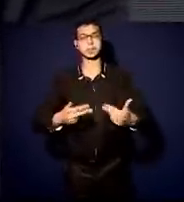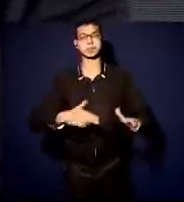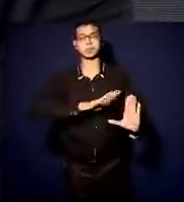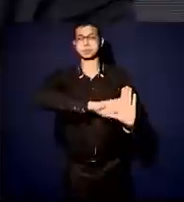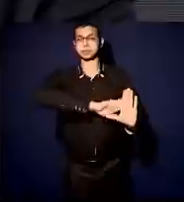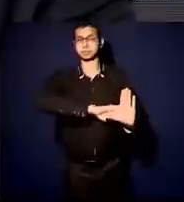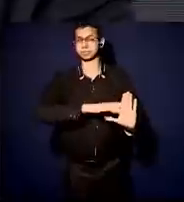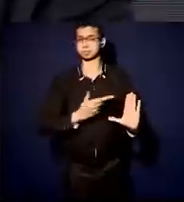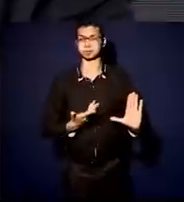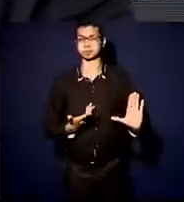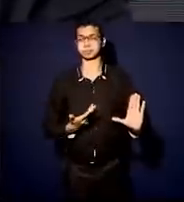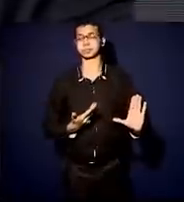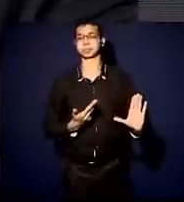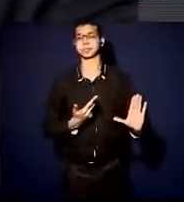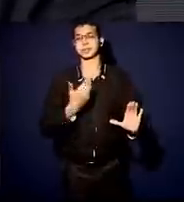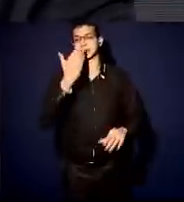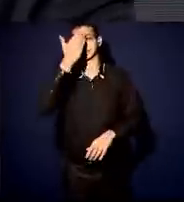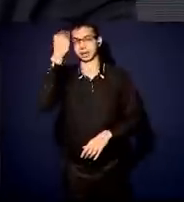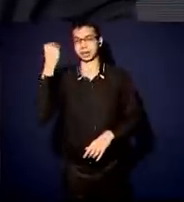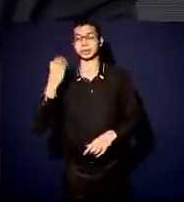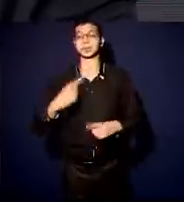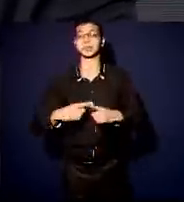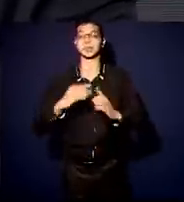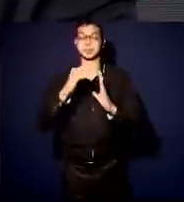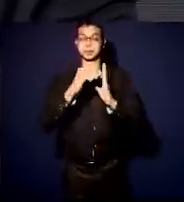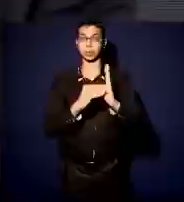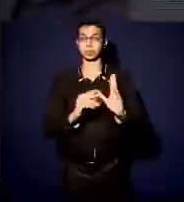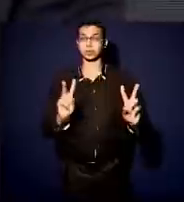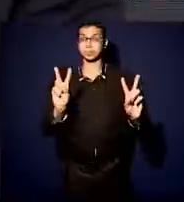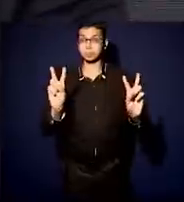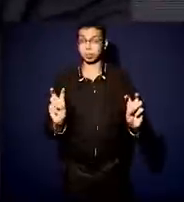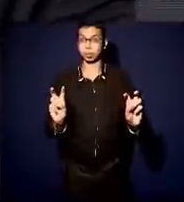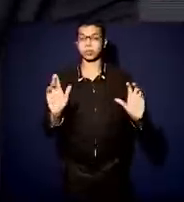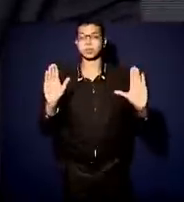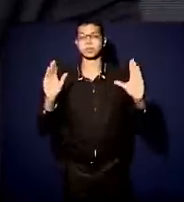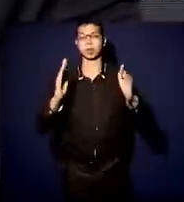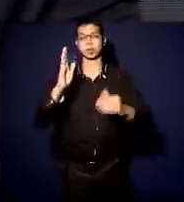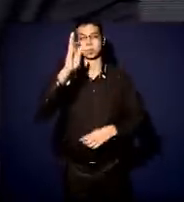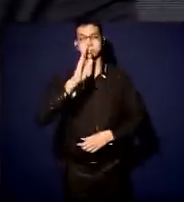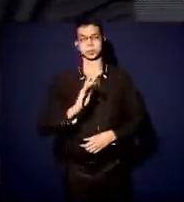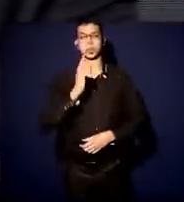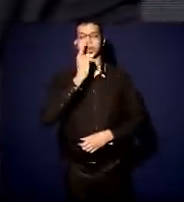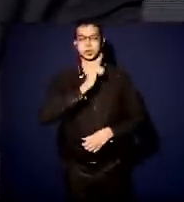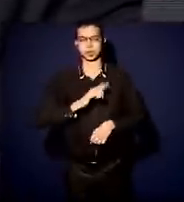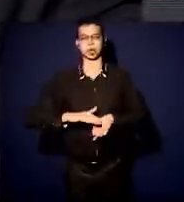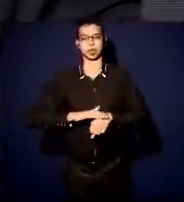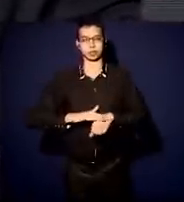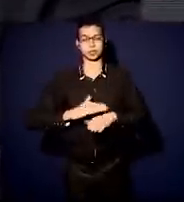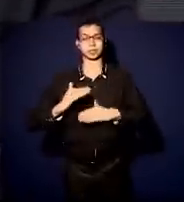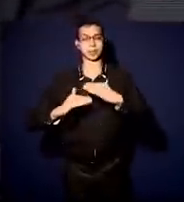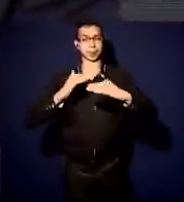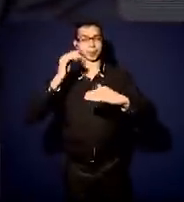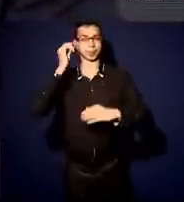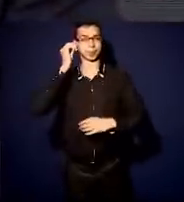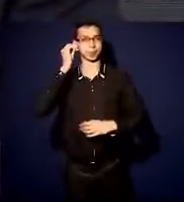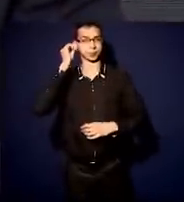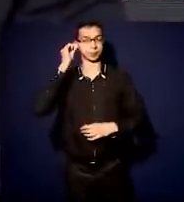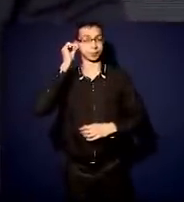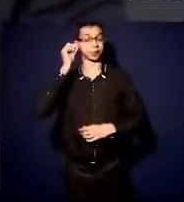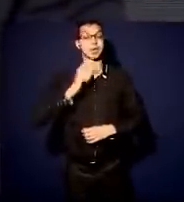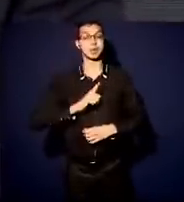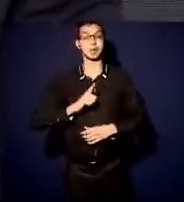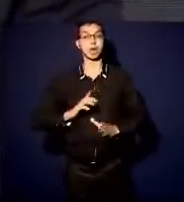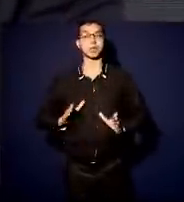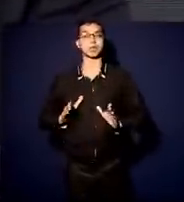tendo uma pauta específica do Brasil, para que a gente possa avançar numa boa conversa. Nós temos o Fórum dos Governadores, que tem governadores de